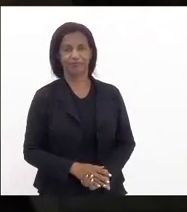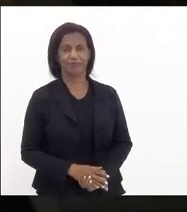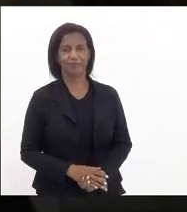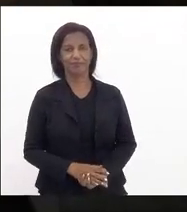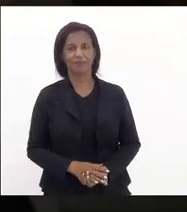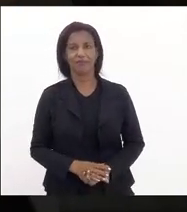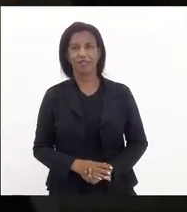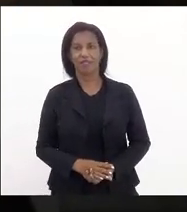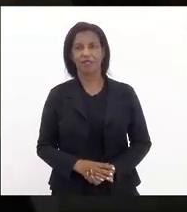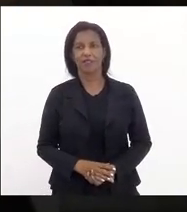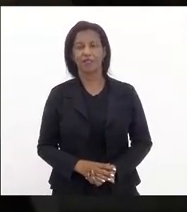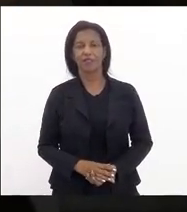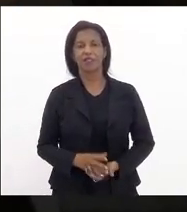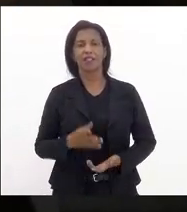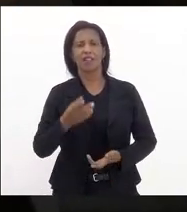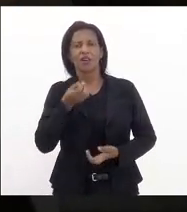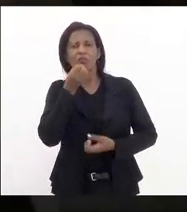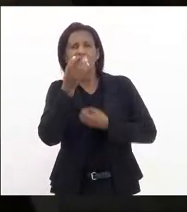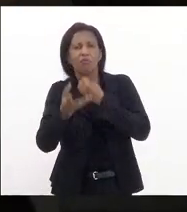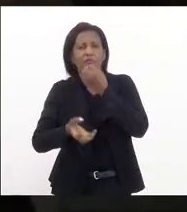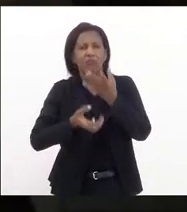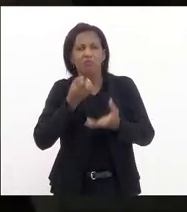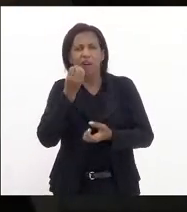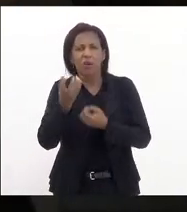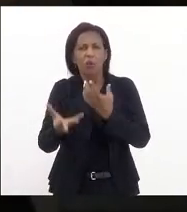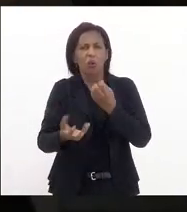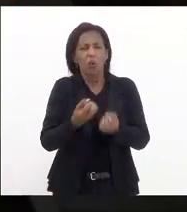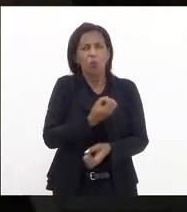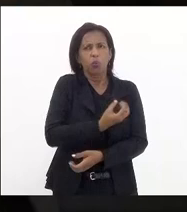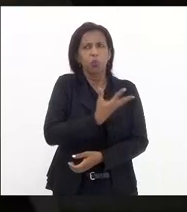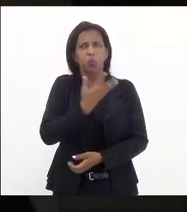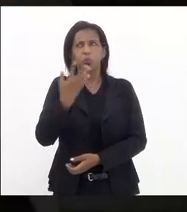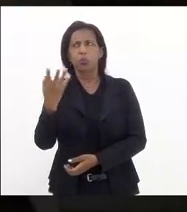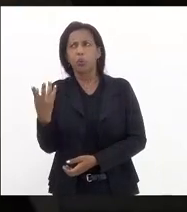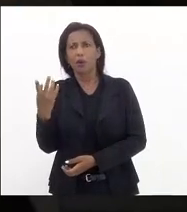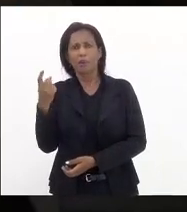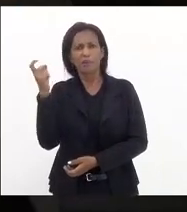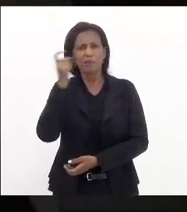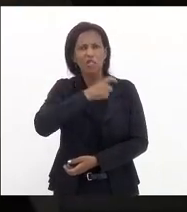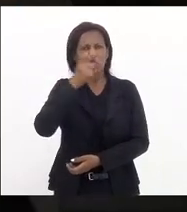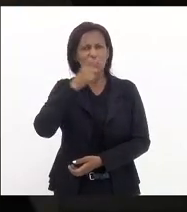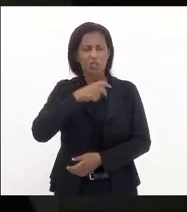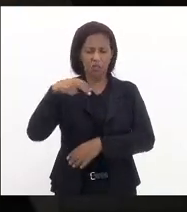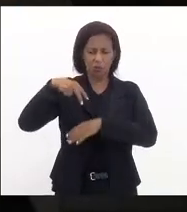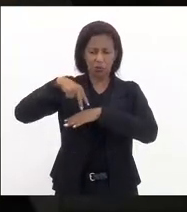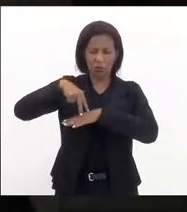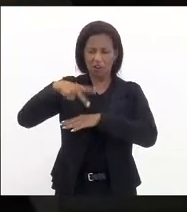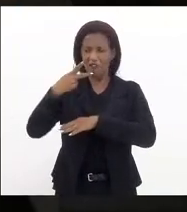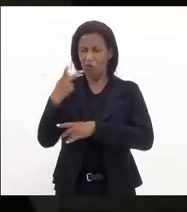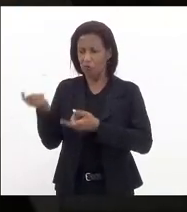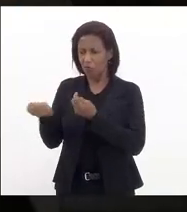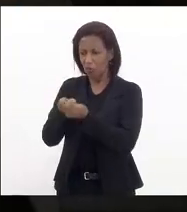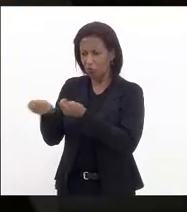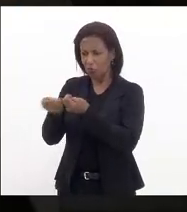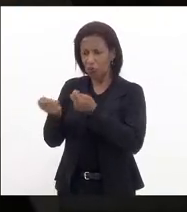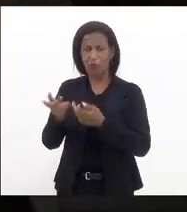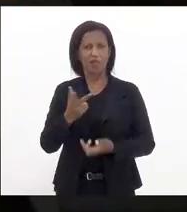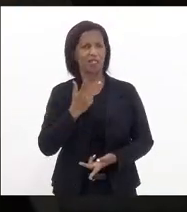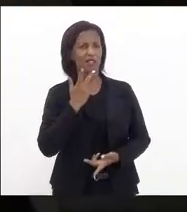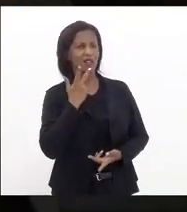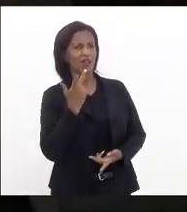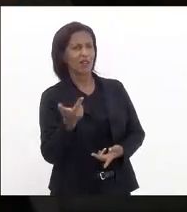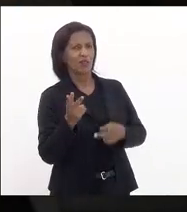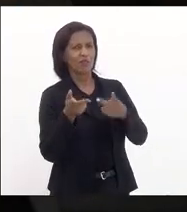contou uma série de mentiras no plenário da Assembleia Geral da ONU sobre a economia sobre